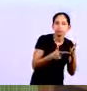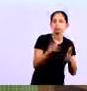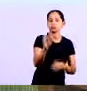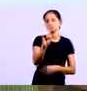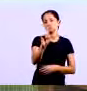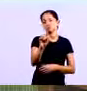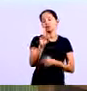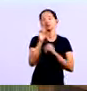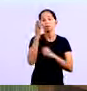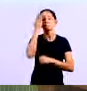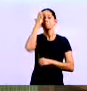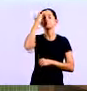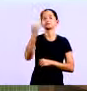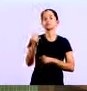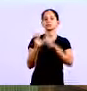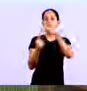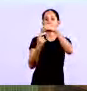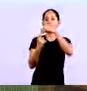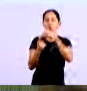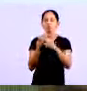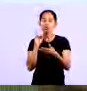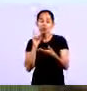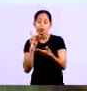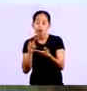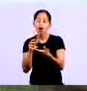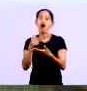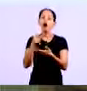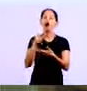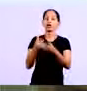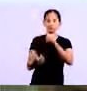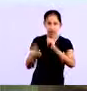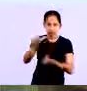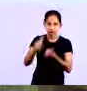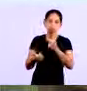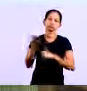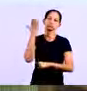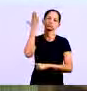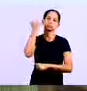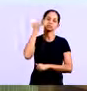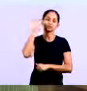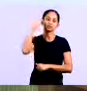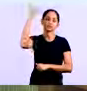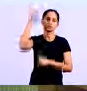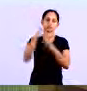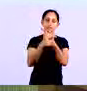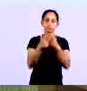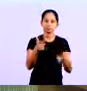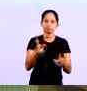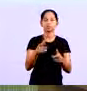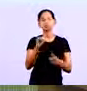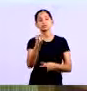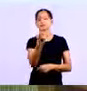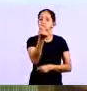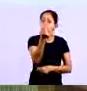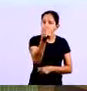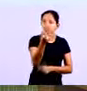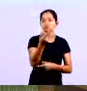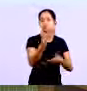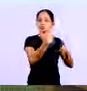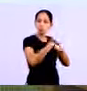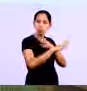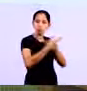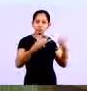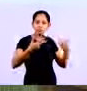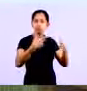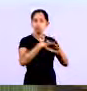existem para fornecer informações E controlar aquilo que você está lidando no seu dia a dia Seja o financeiro, seja o estoque